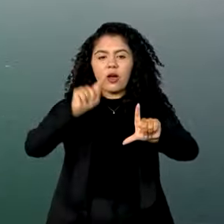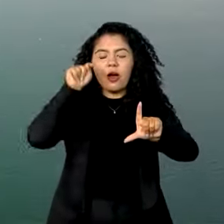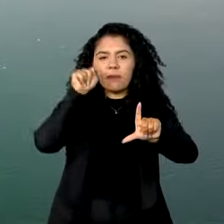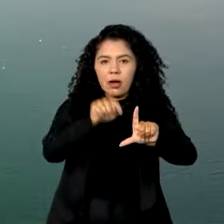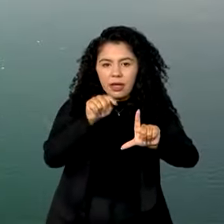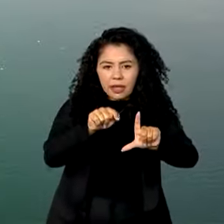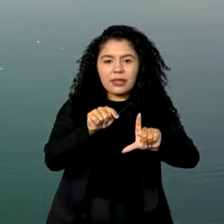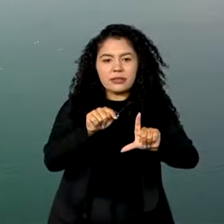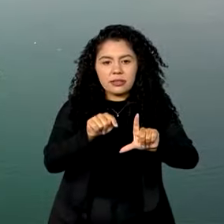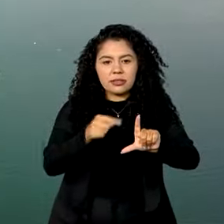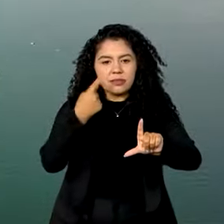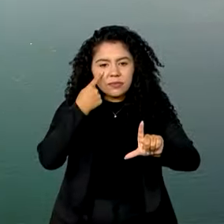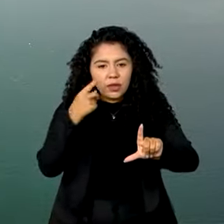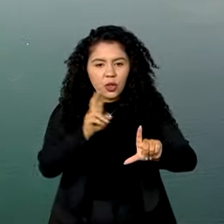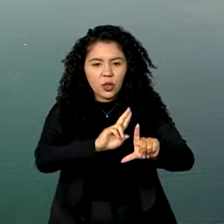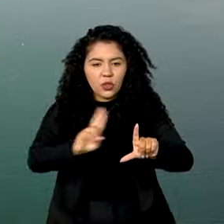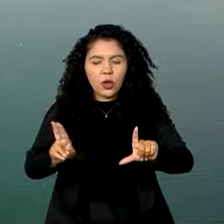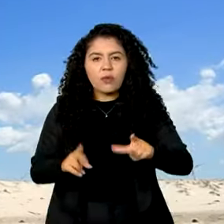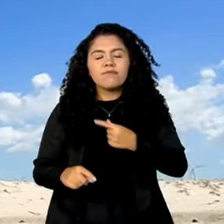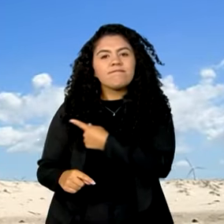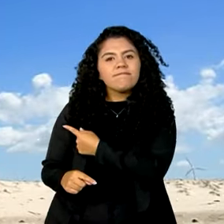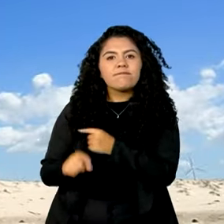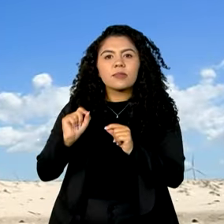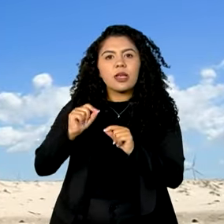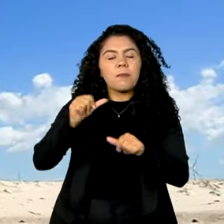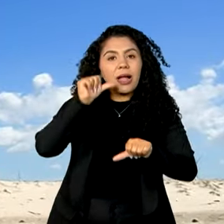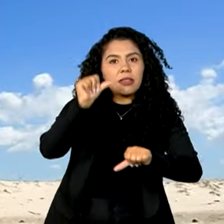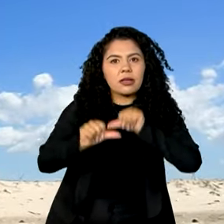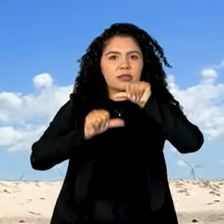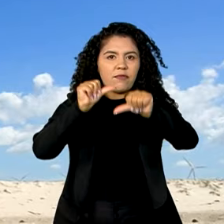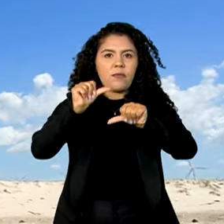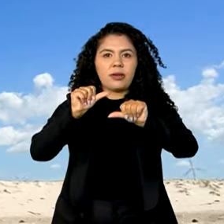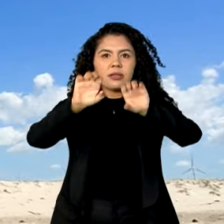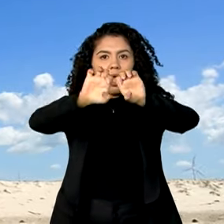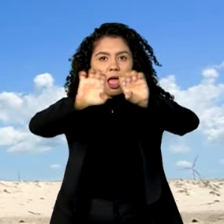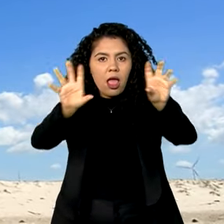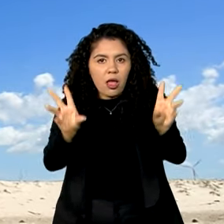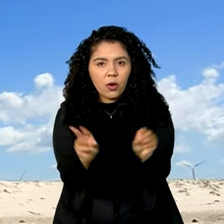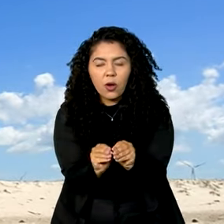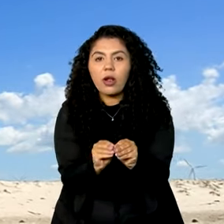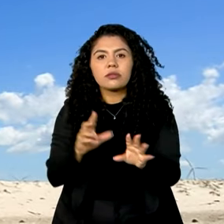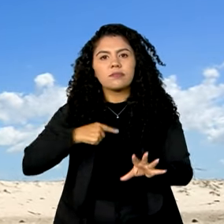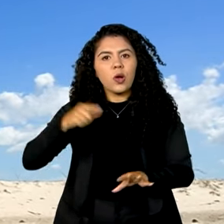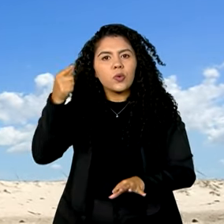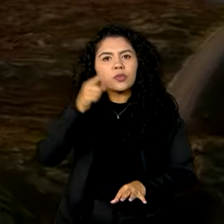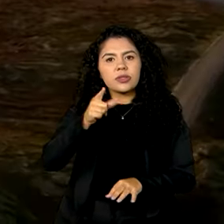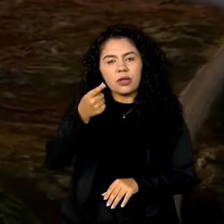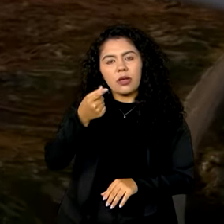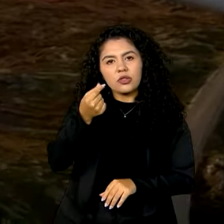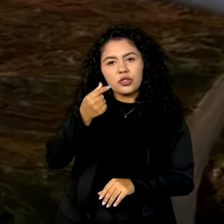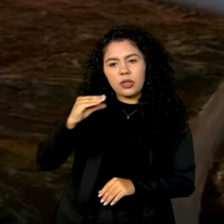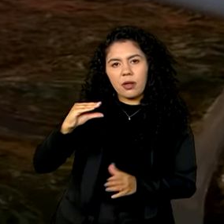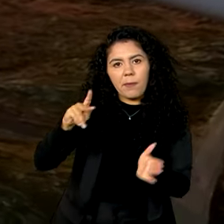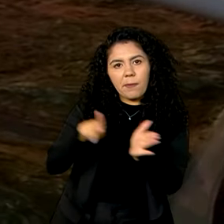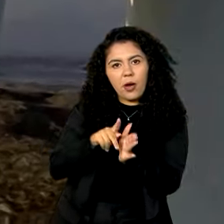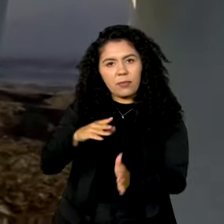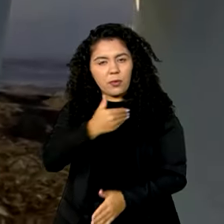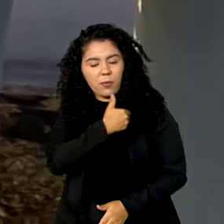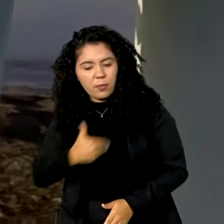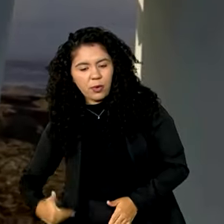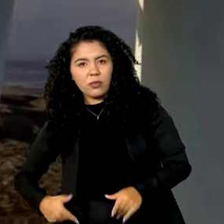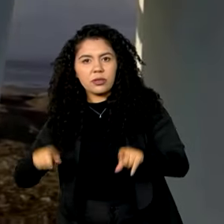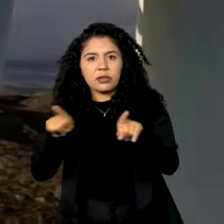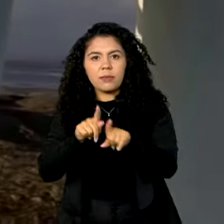Climáticos e para a Transformação Ecológica, que deve receber recursos públicos e privados e já prevê